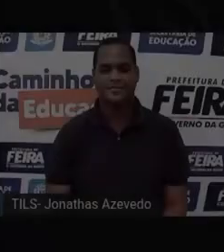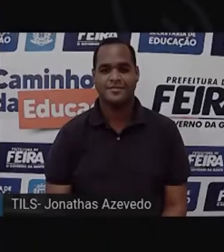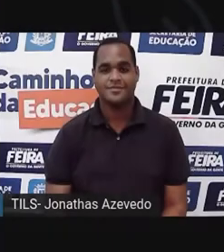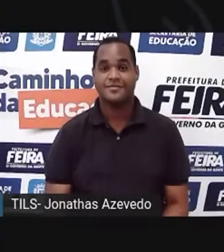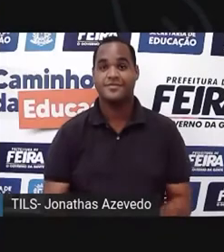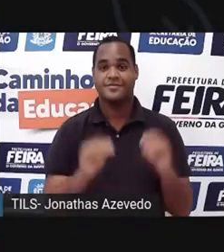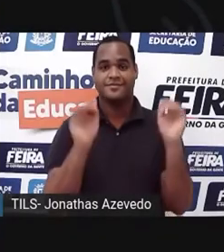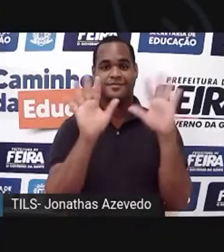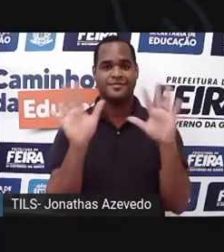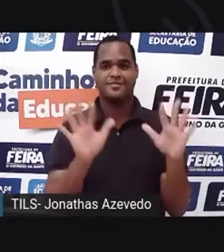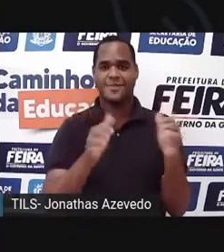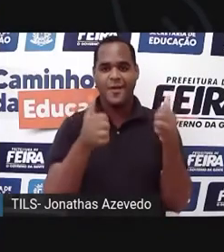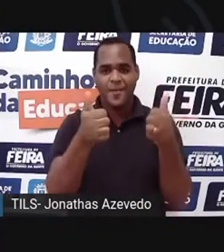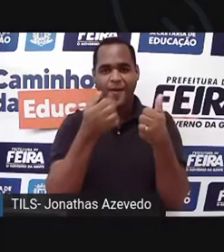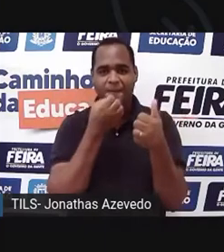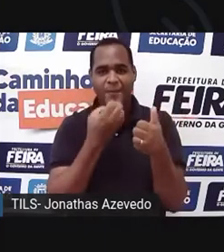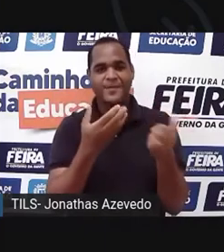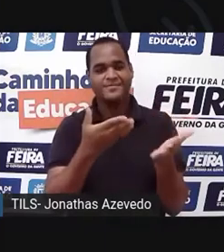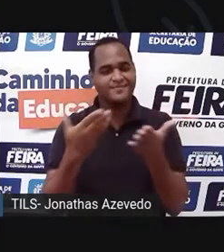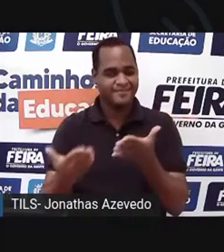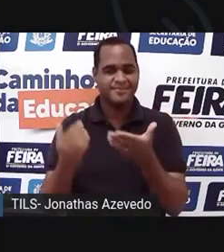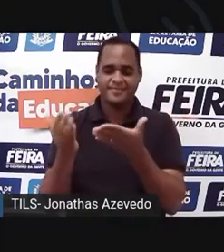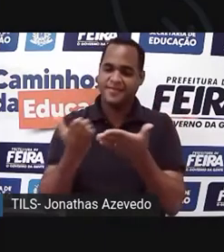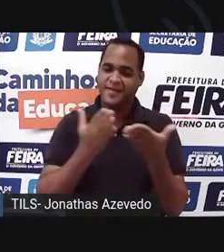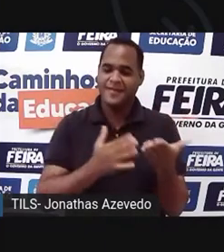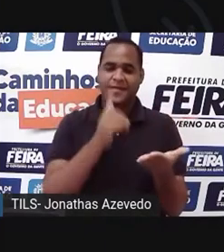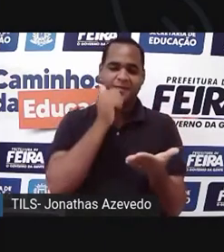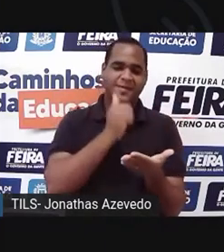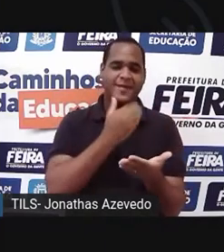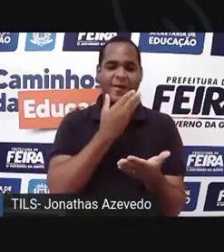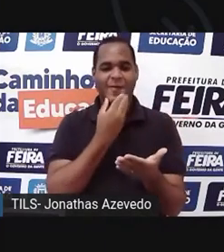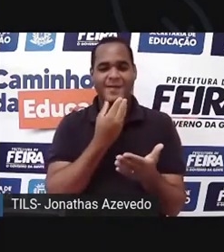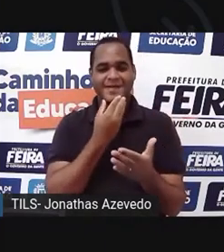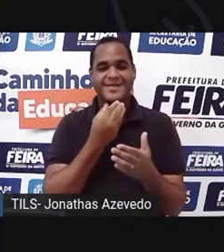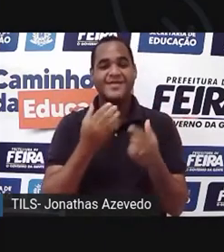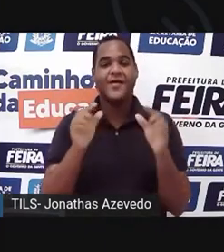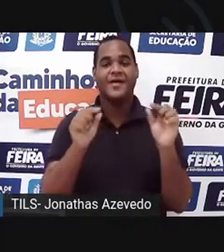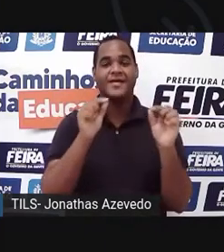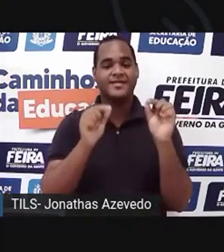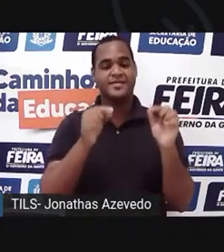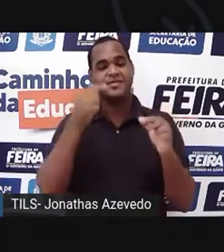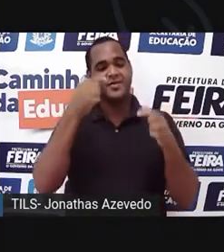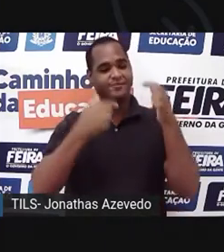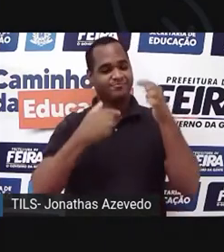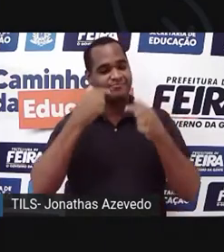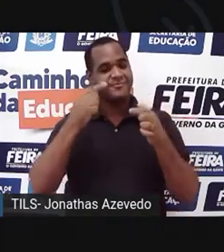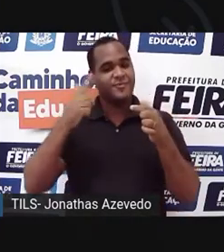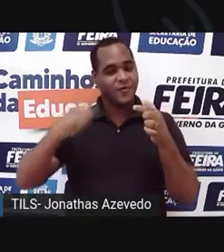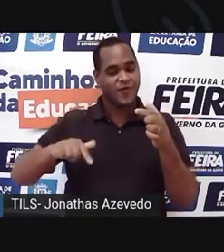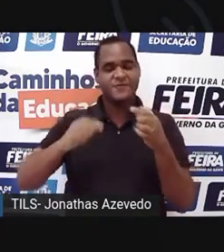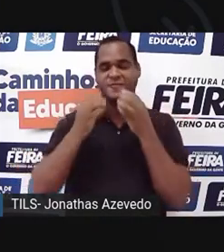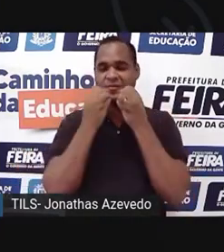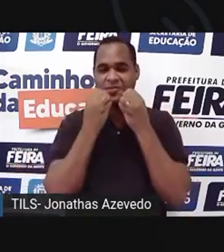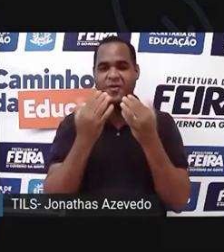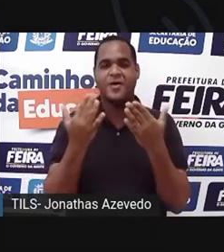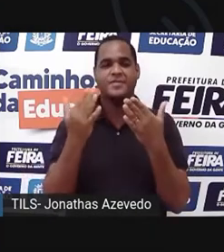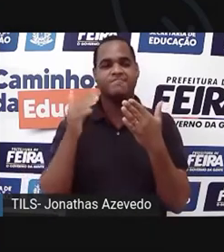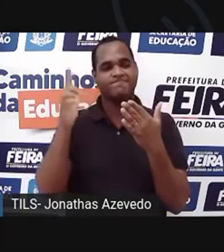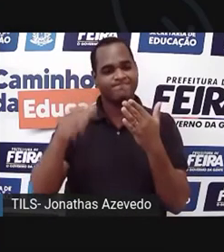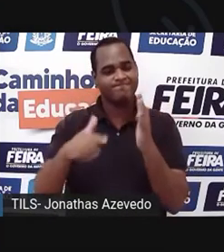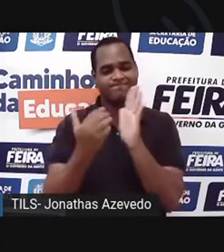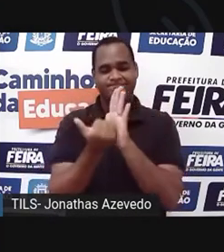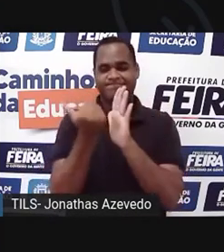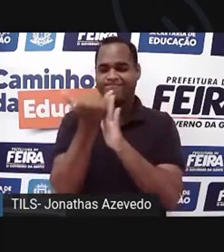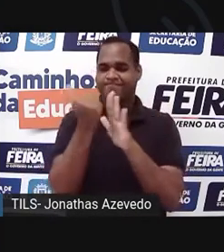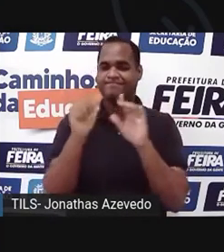Olá, sejam bem-vindos, sejam bem-vindas. Olha só, nós aqui de novo, mais uma